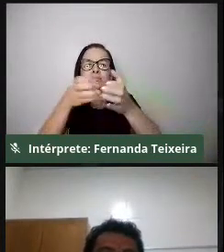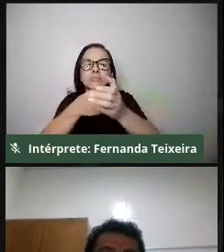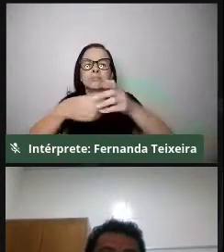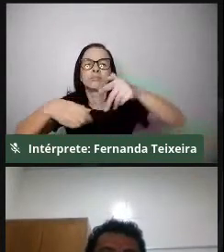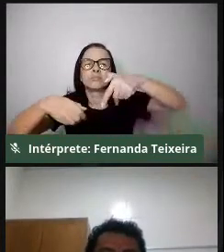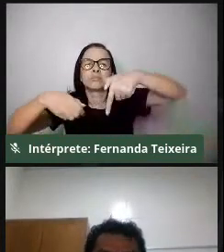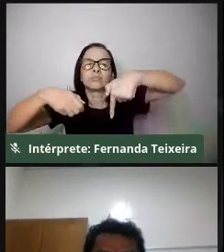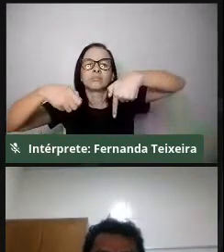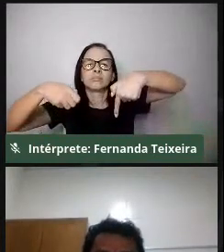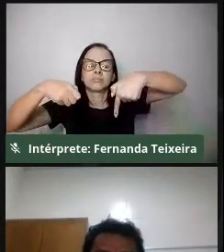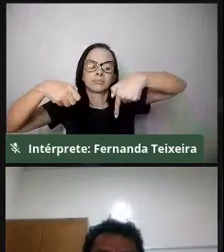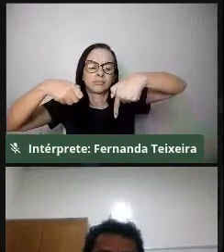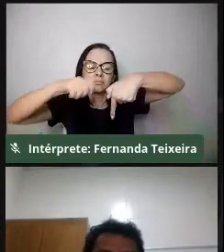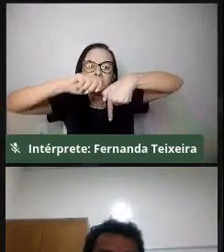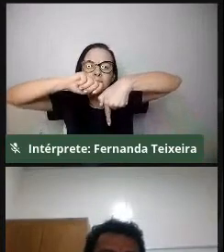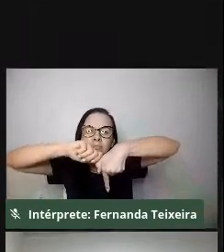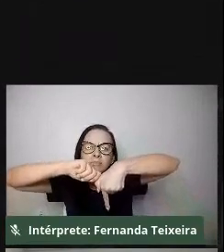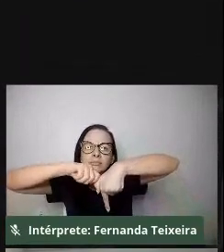que é o Armando, né?